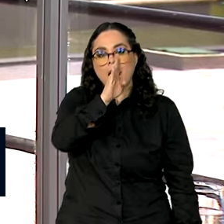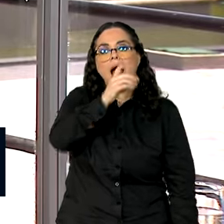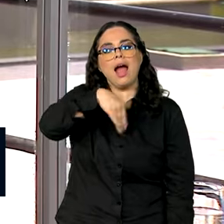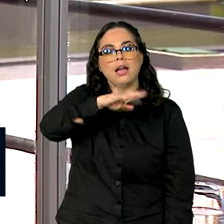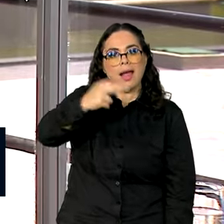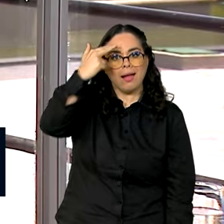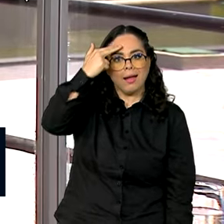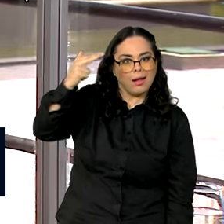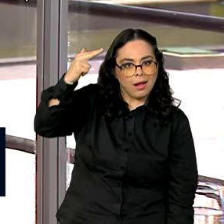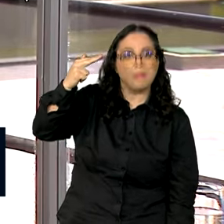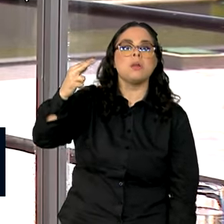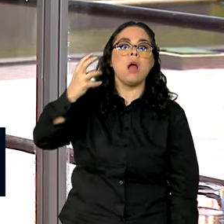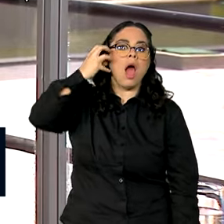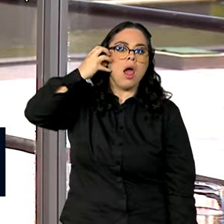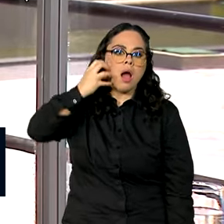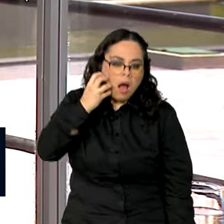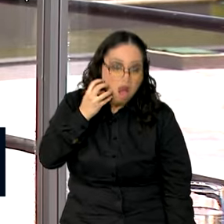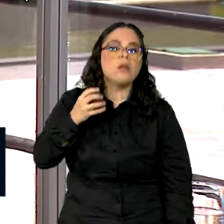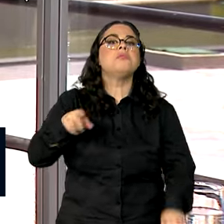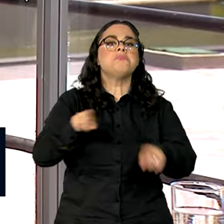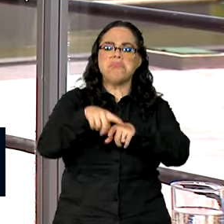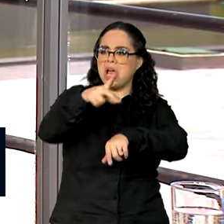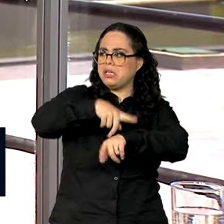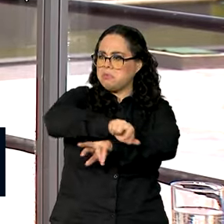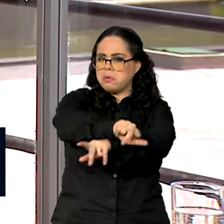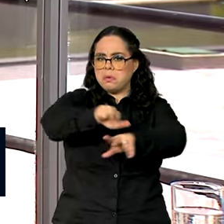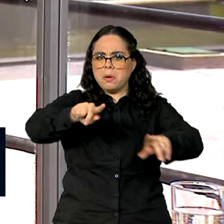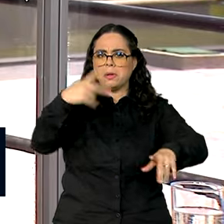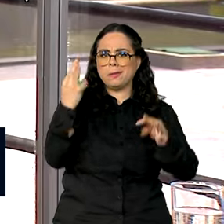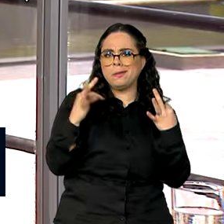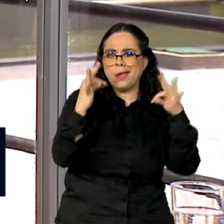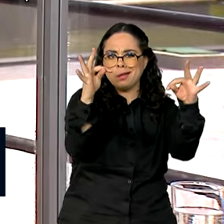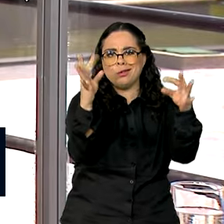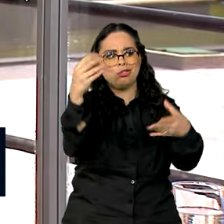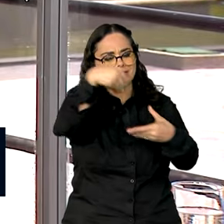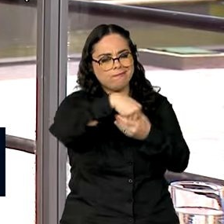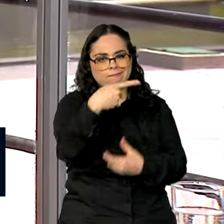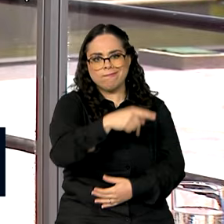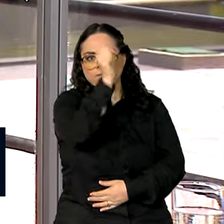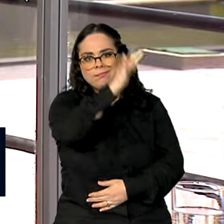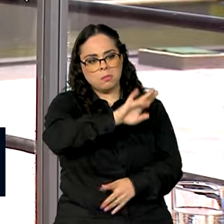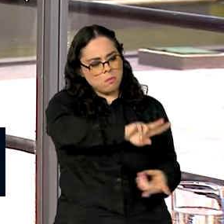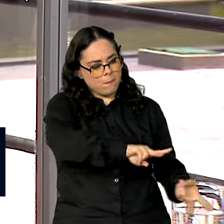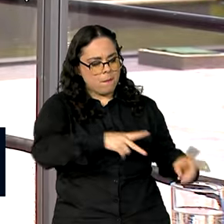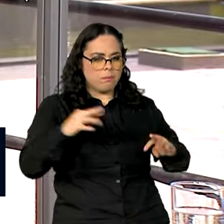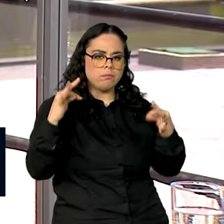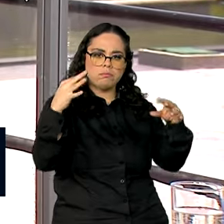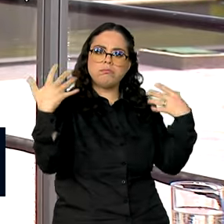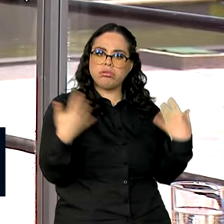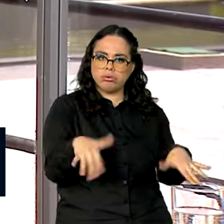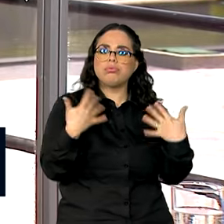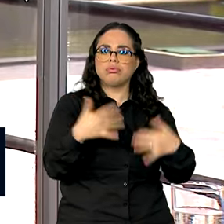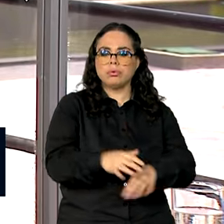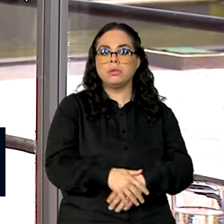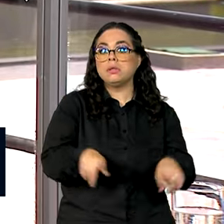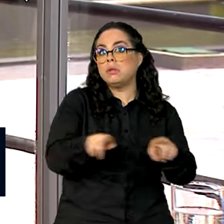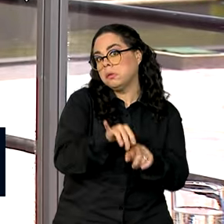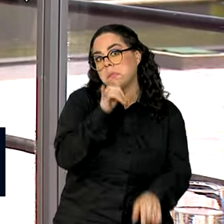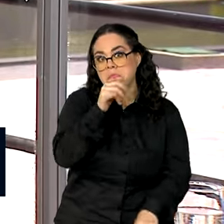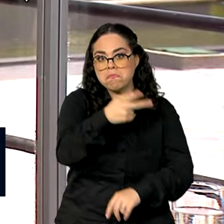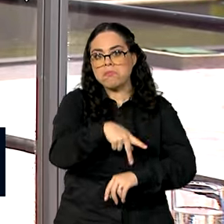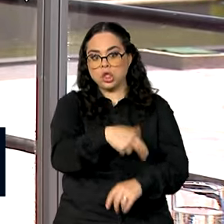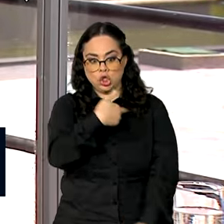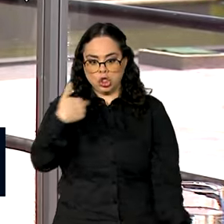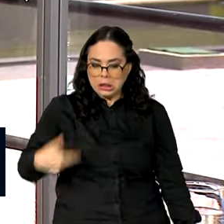para poder fazer tecnologias no Brasil, inclusive com transferência de tecnologia, como a China,